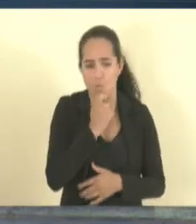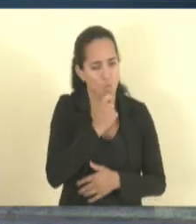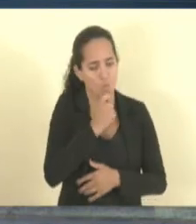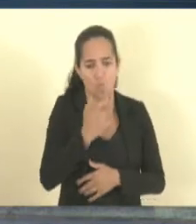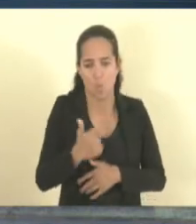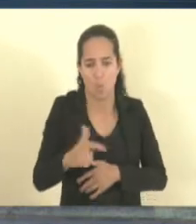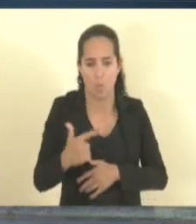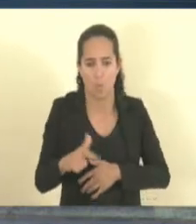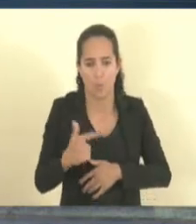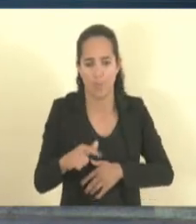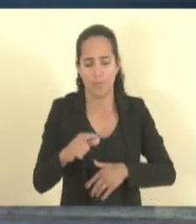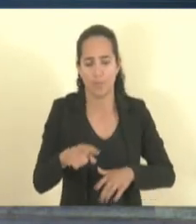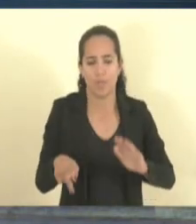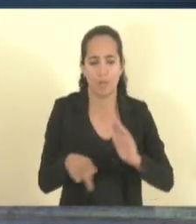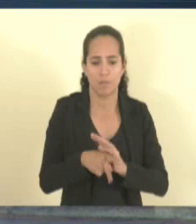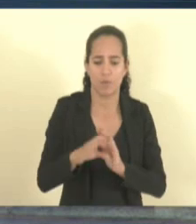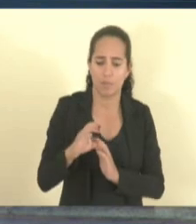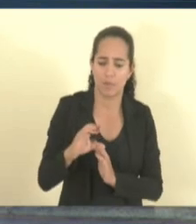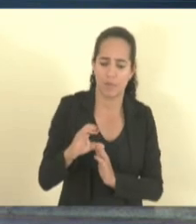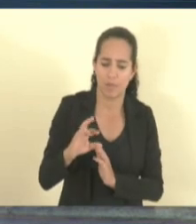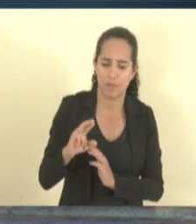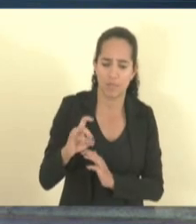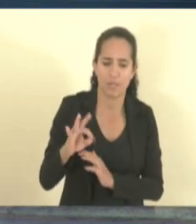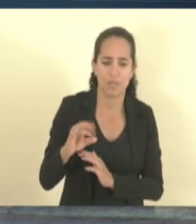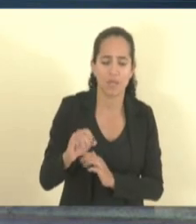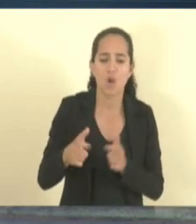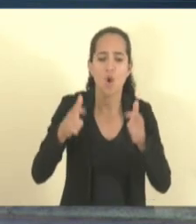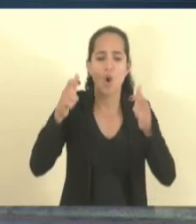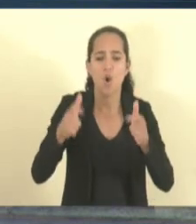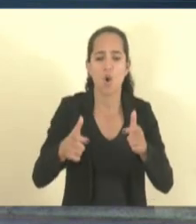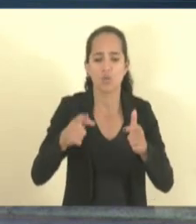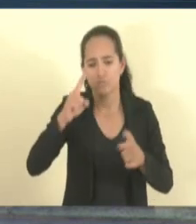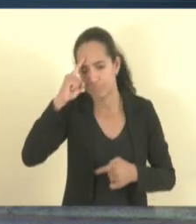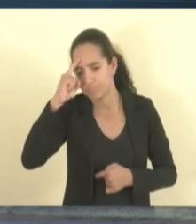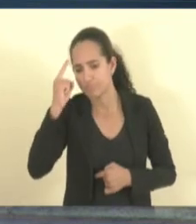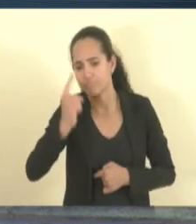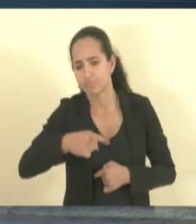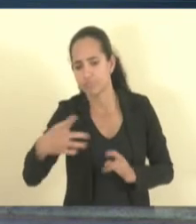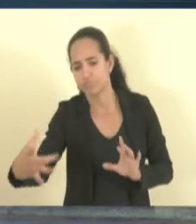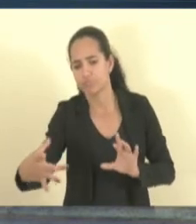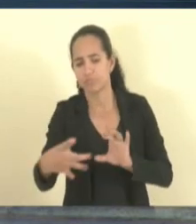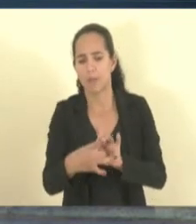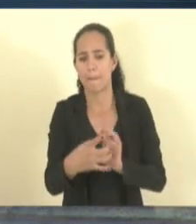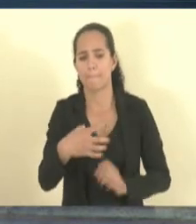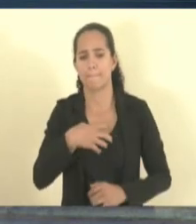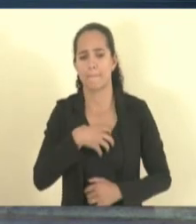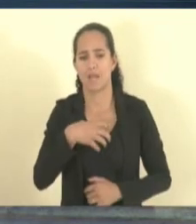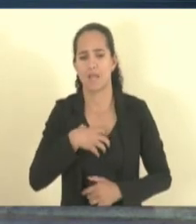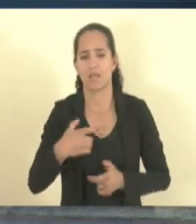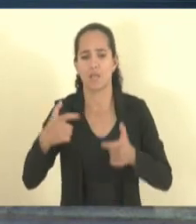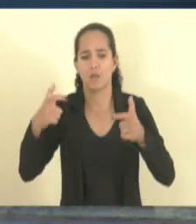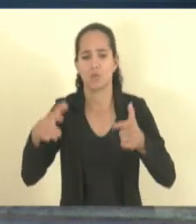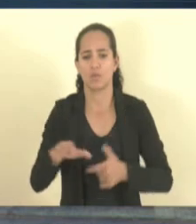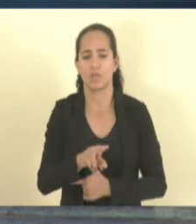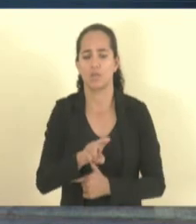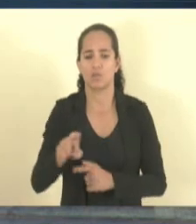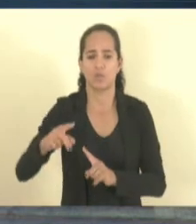o crédito era dado pela agência da Bahia, de Teixeira de Freitas. E